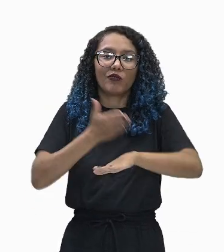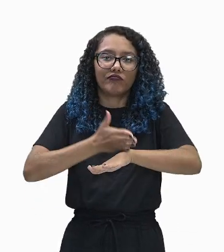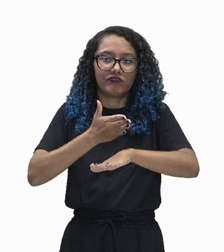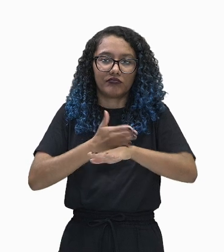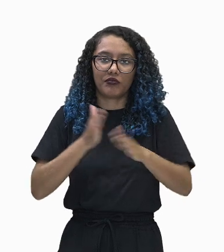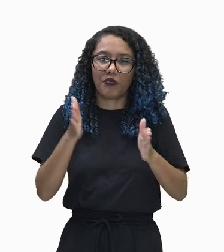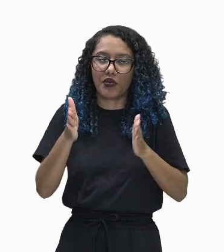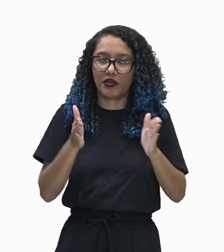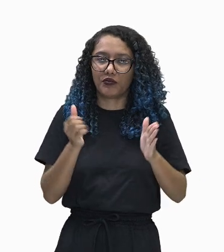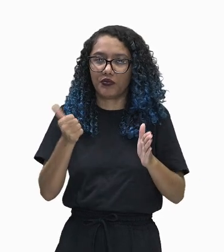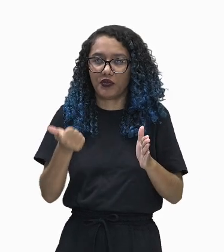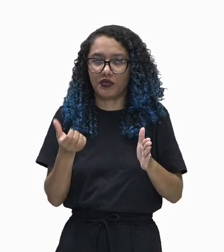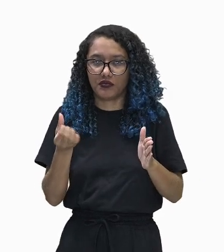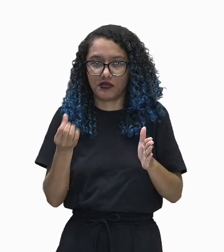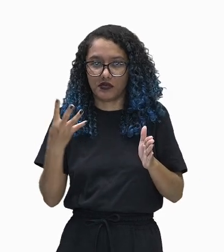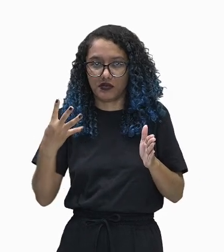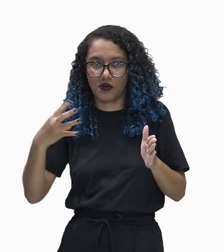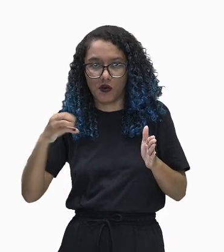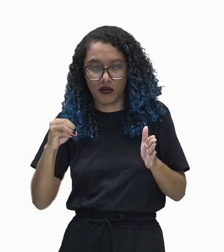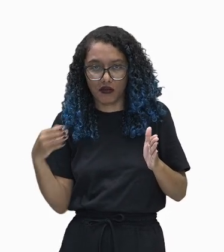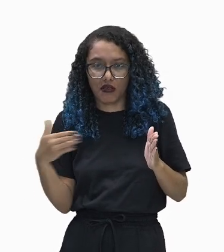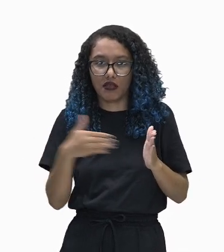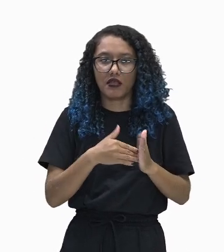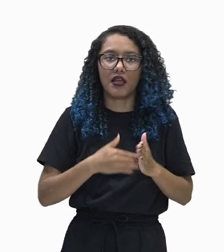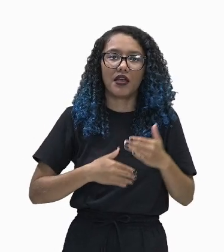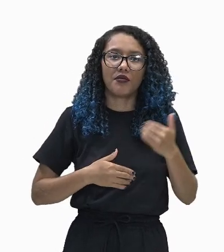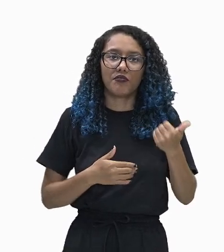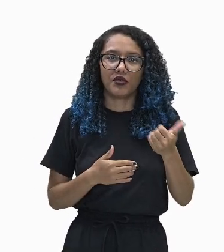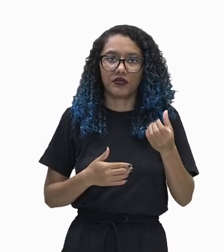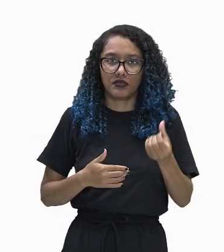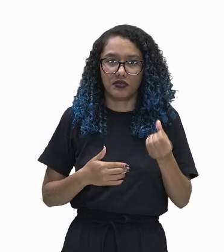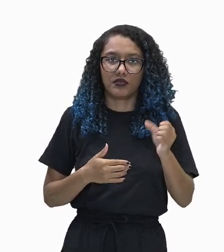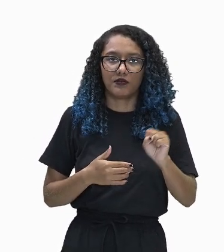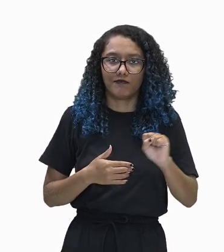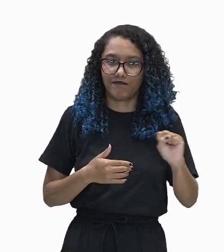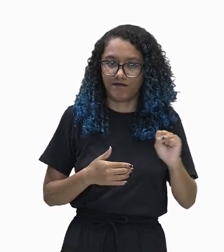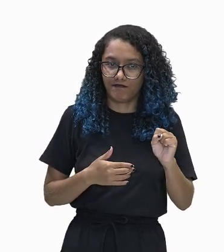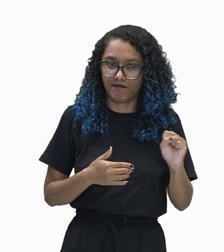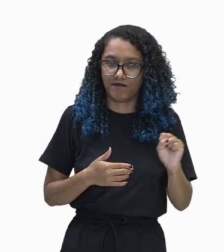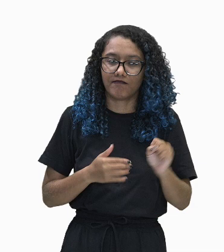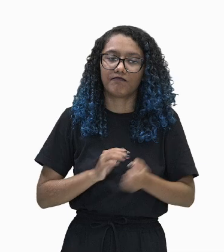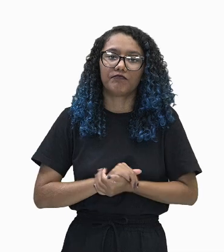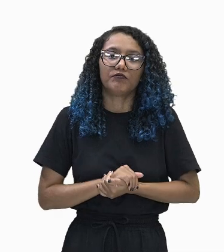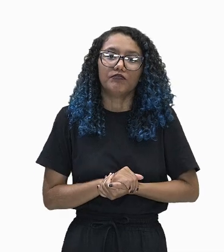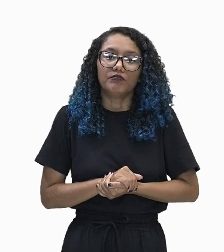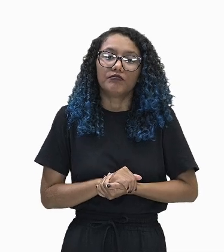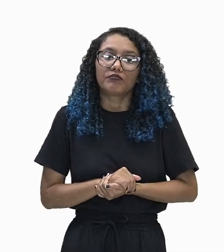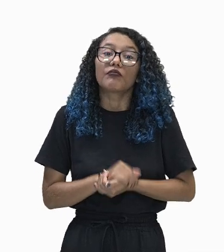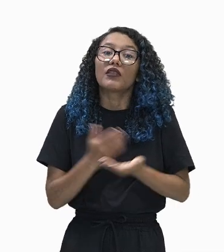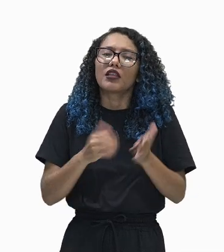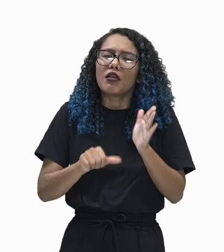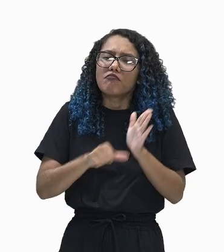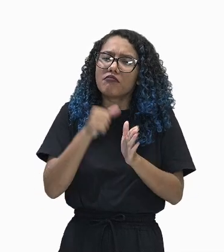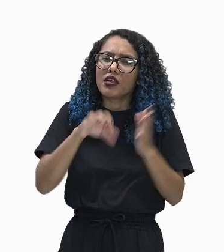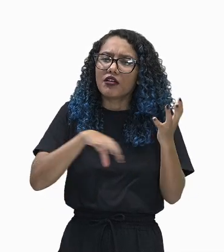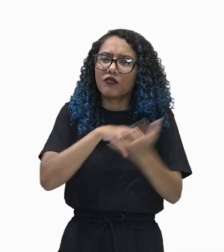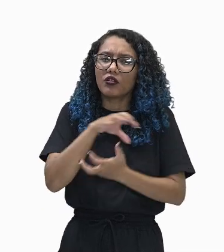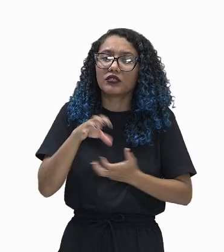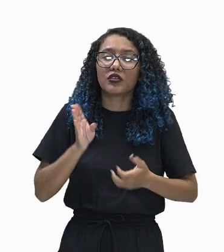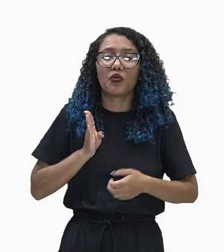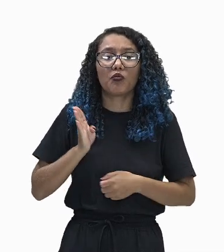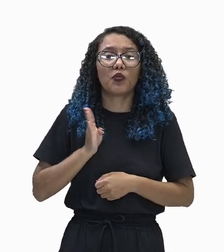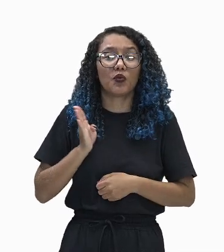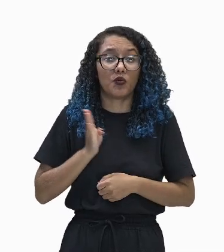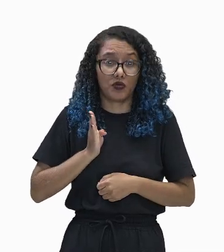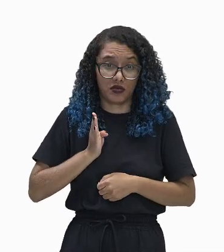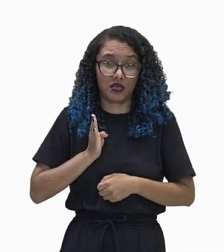1640 a 1688 e foi uma das primeiras revoluções burguesas